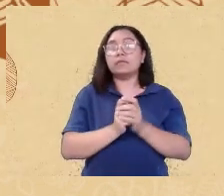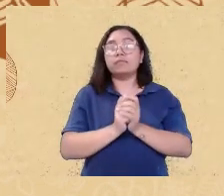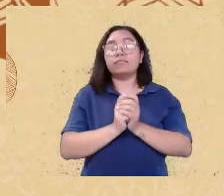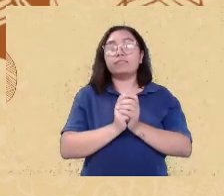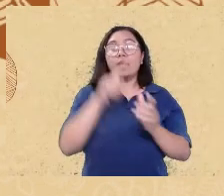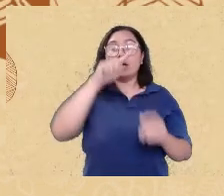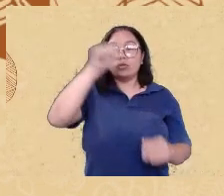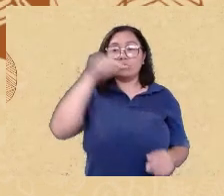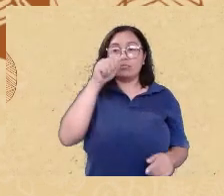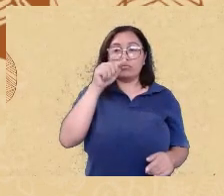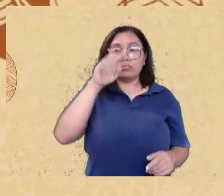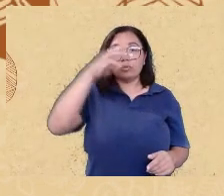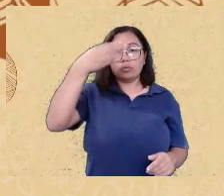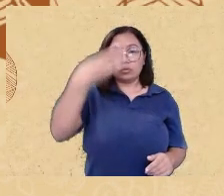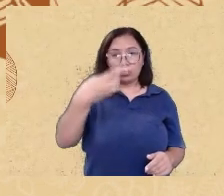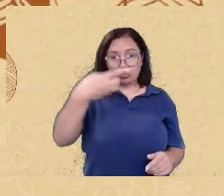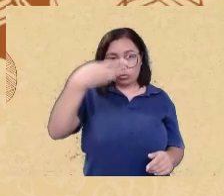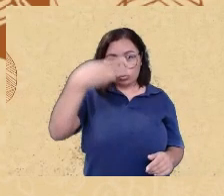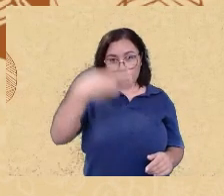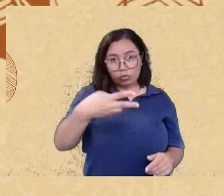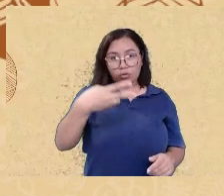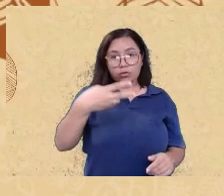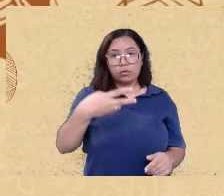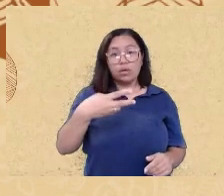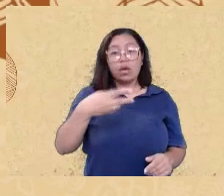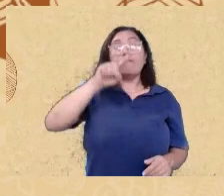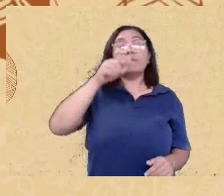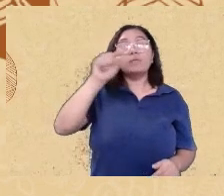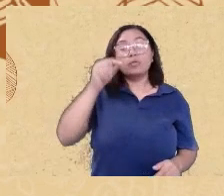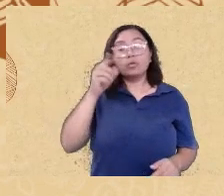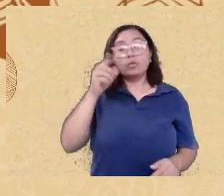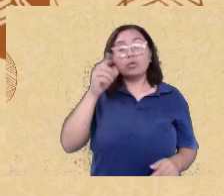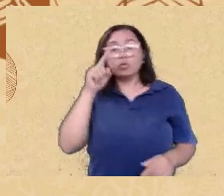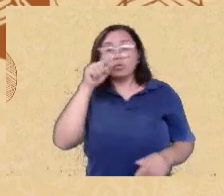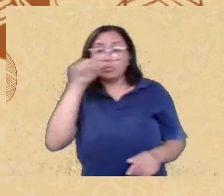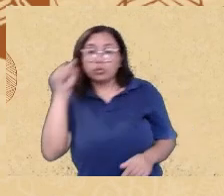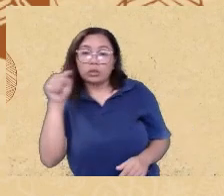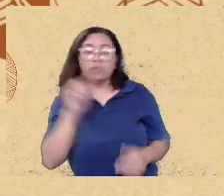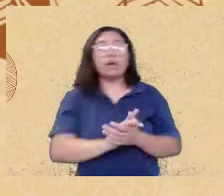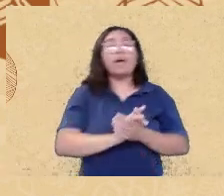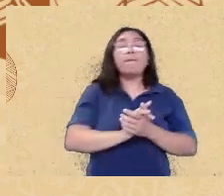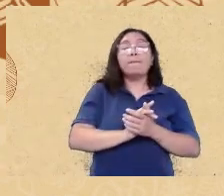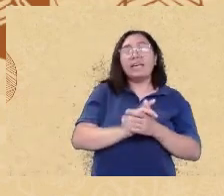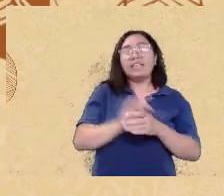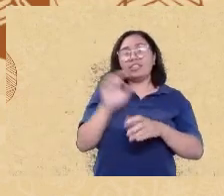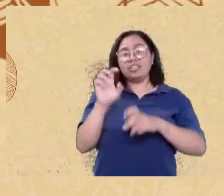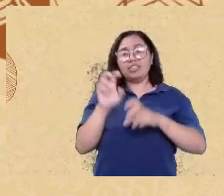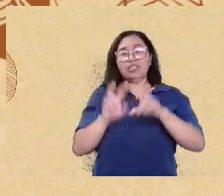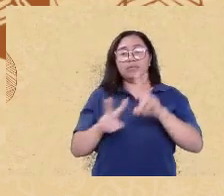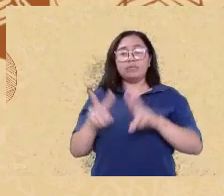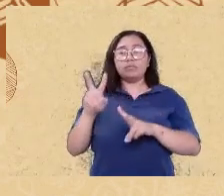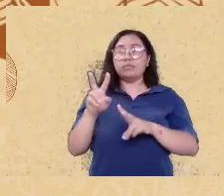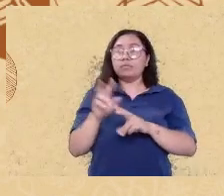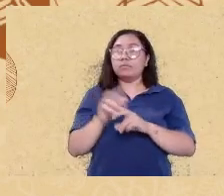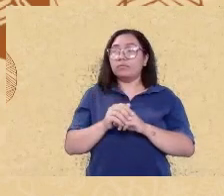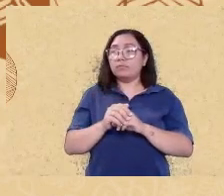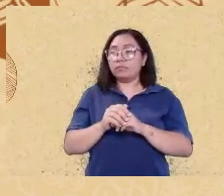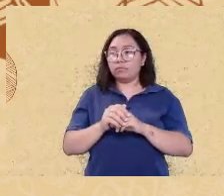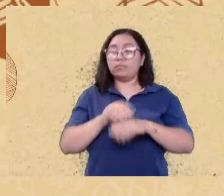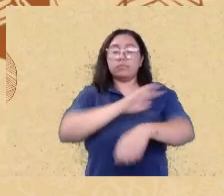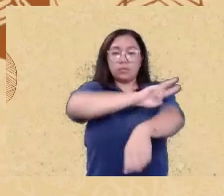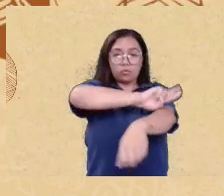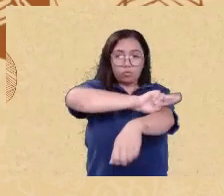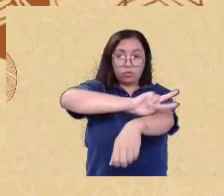também buscamos pelo marcador etnia o marcador etnia